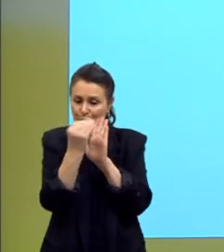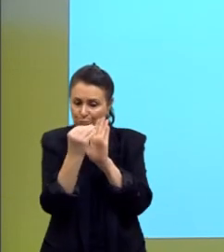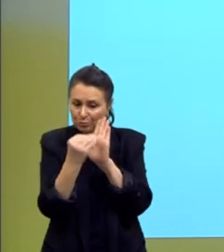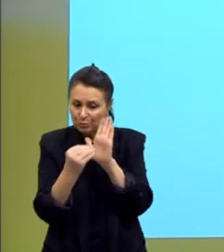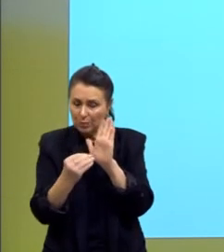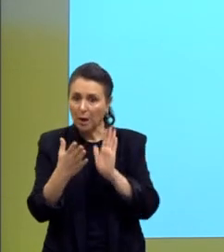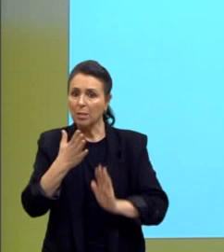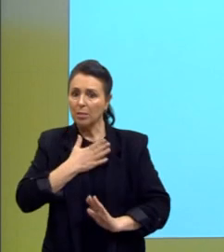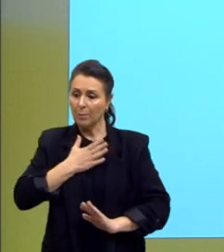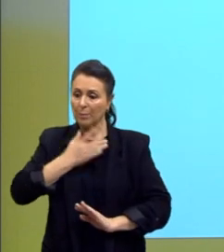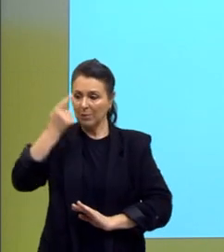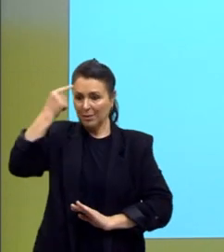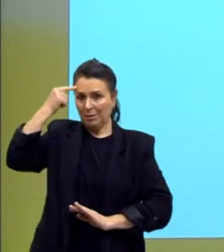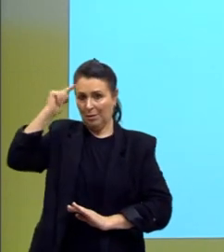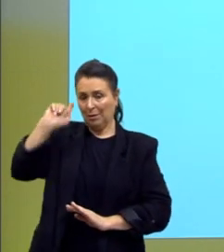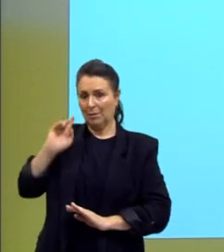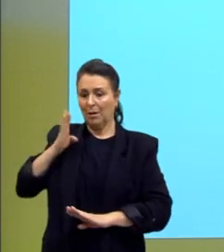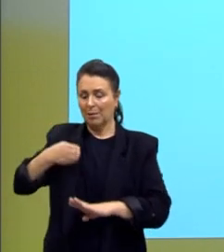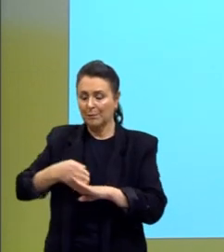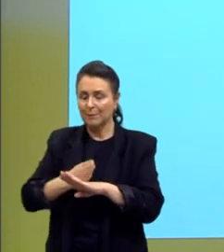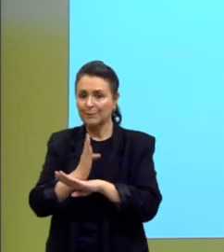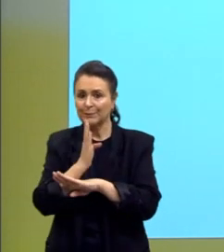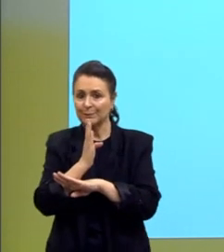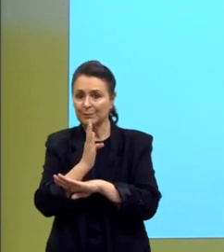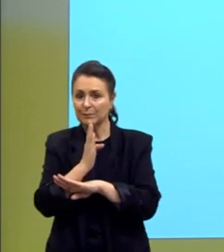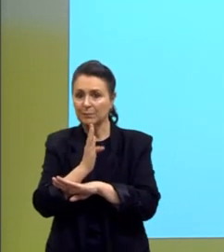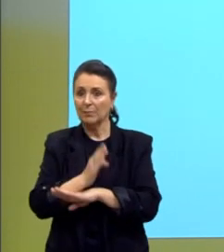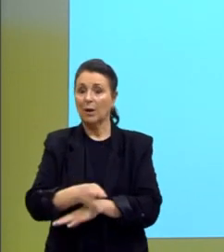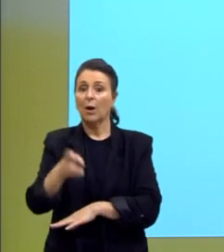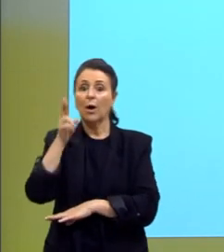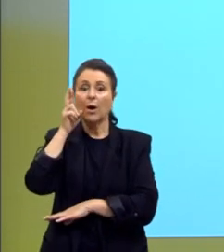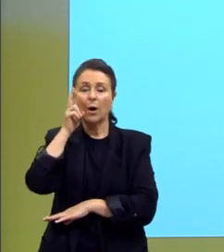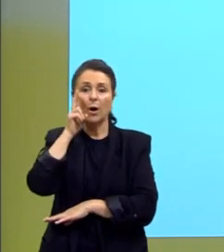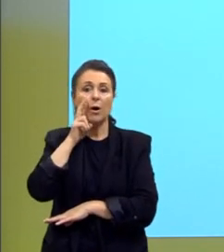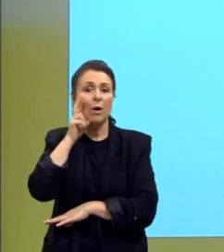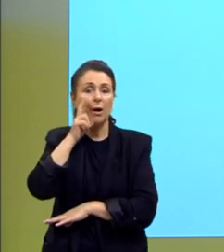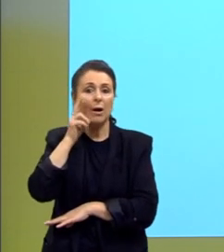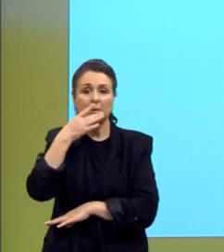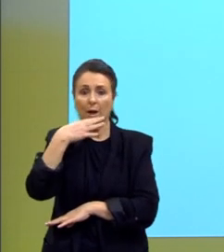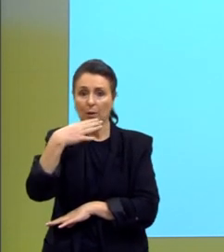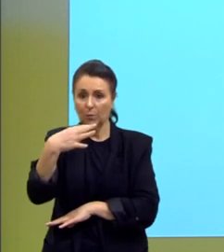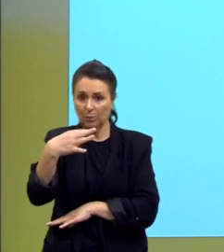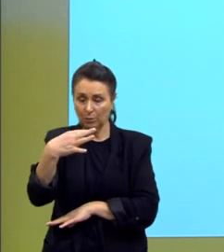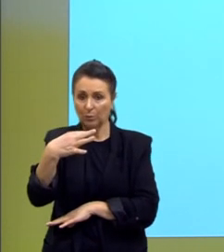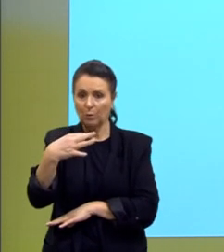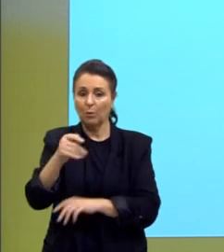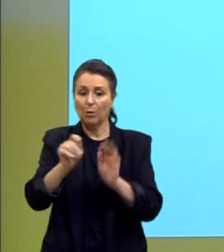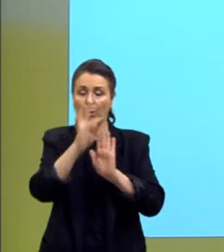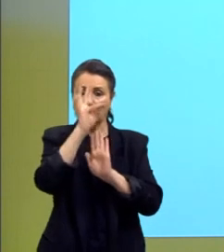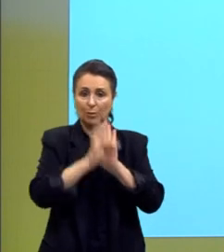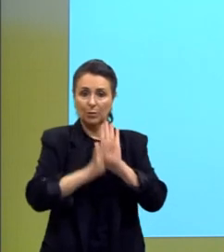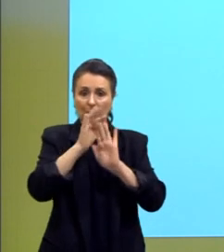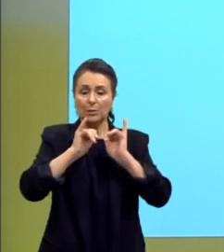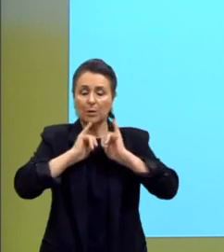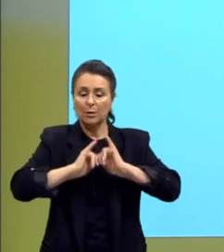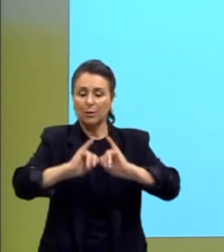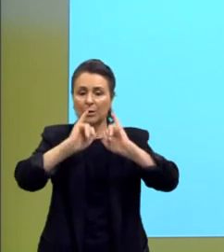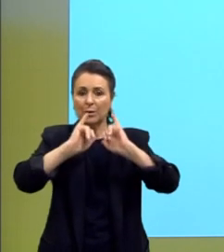posicionamento dessas informações. E eu destaquei aqui em rosa nesse contexto a publicidade